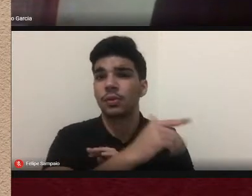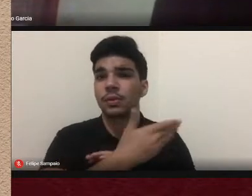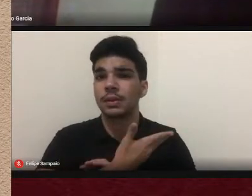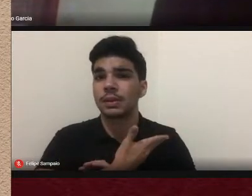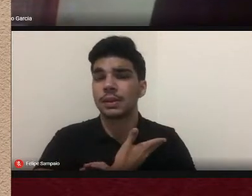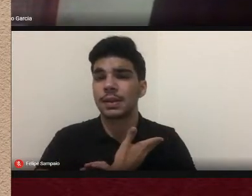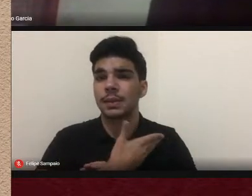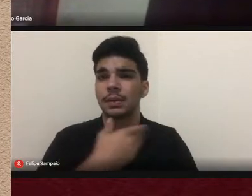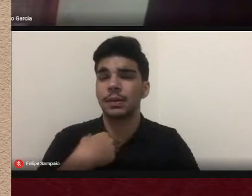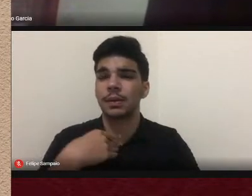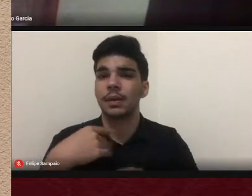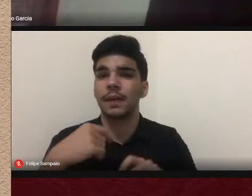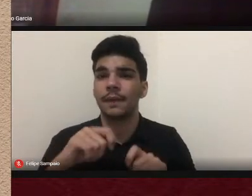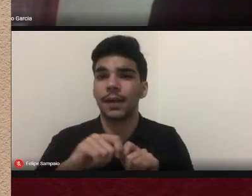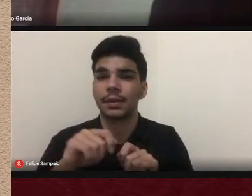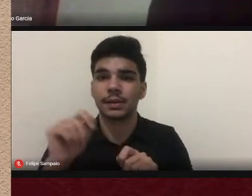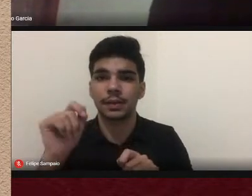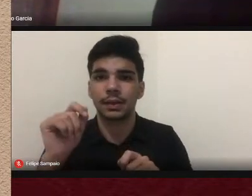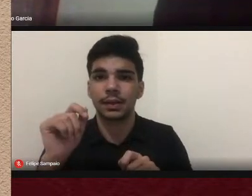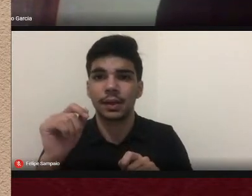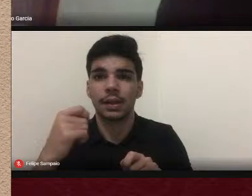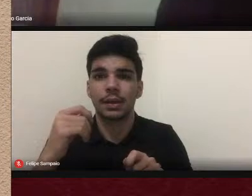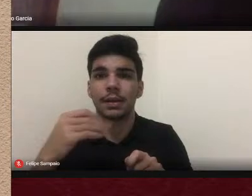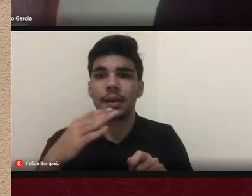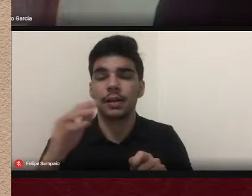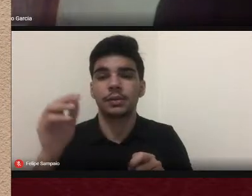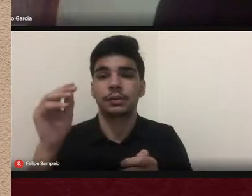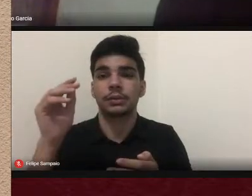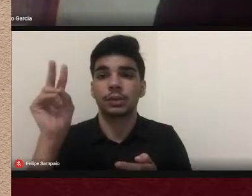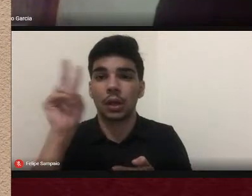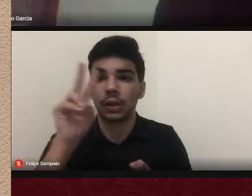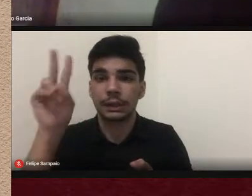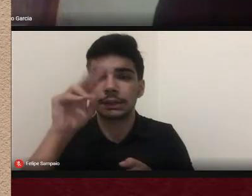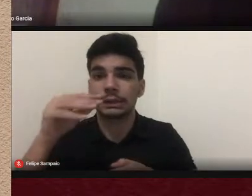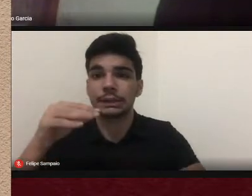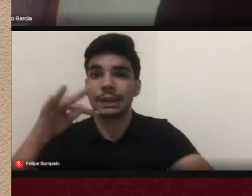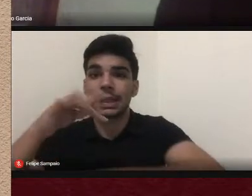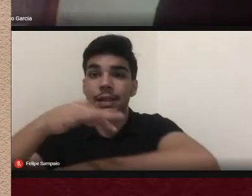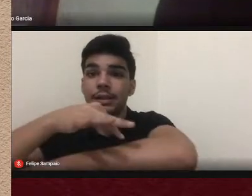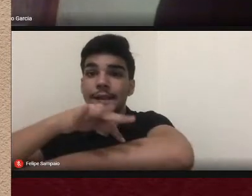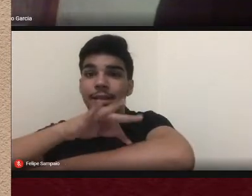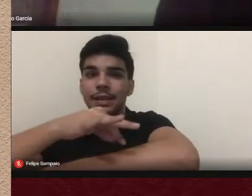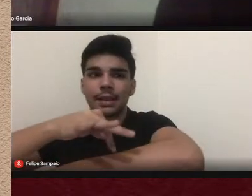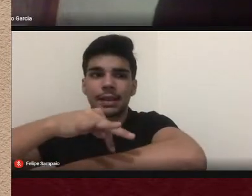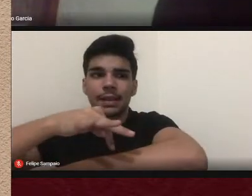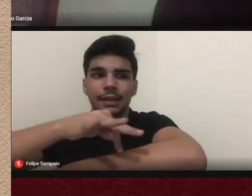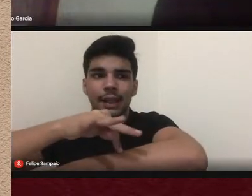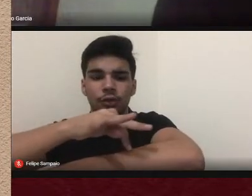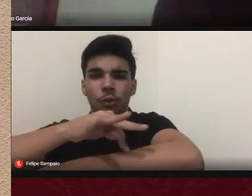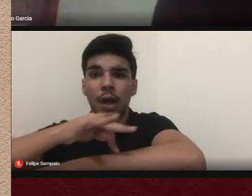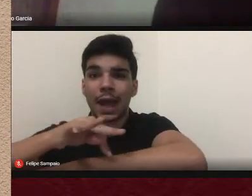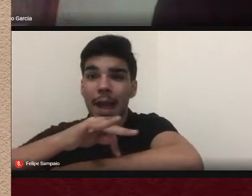tatuagem no Brasil é uma uma pesquisa um tanto